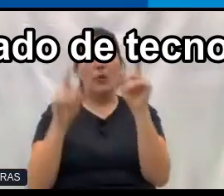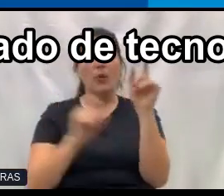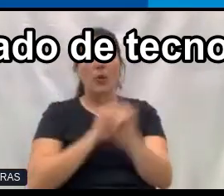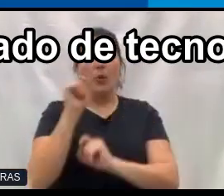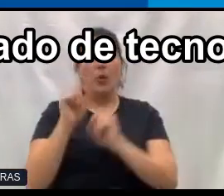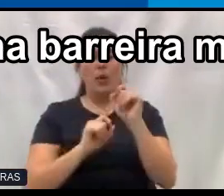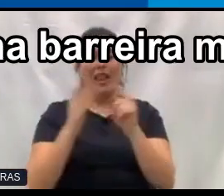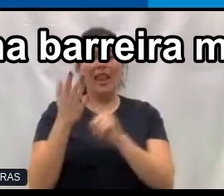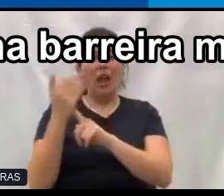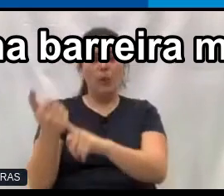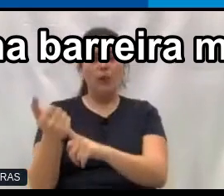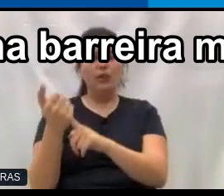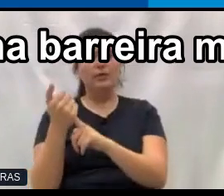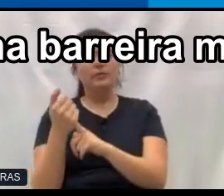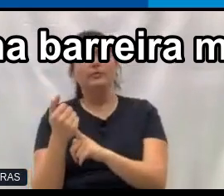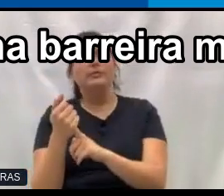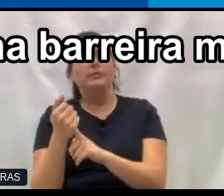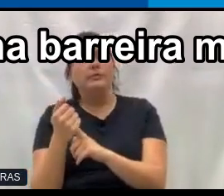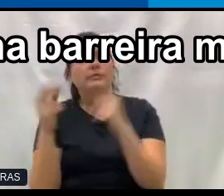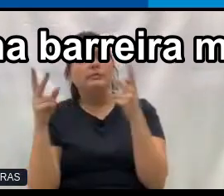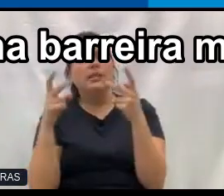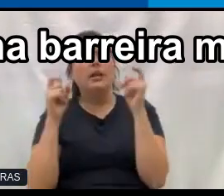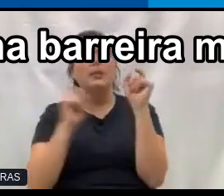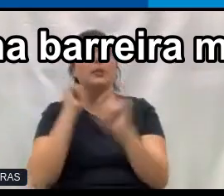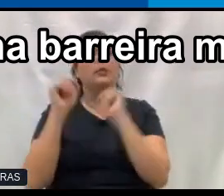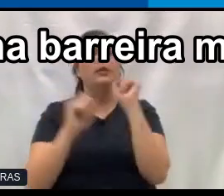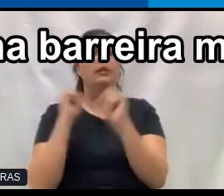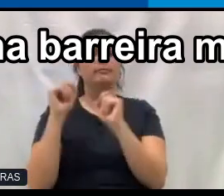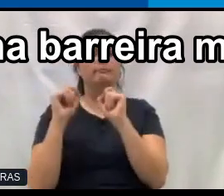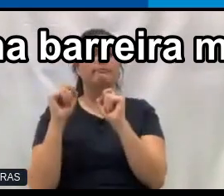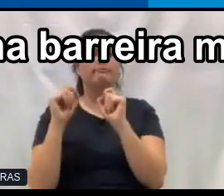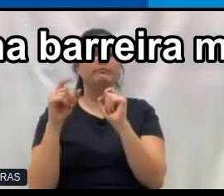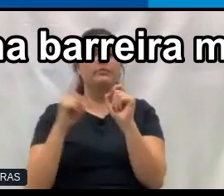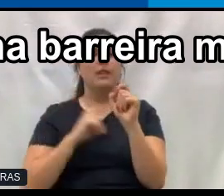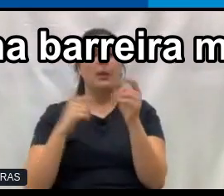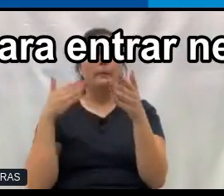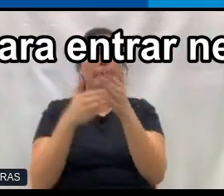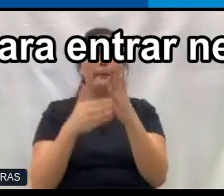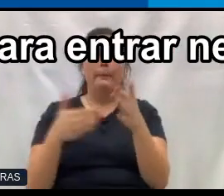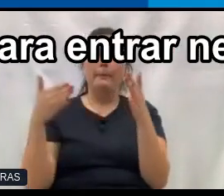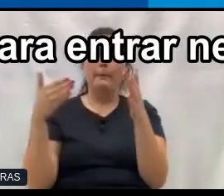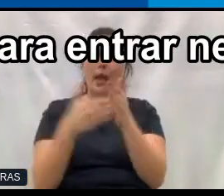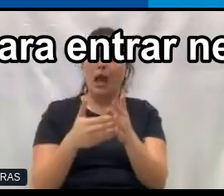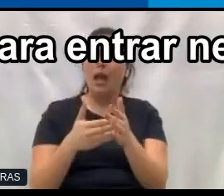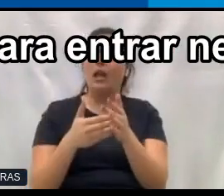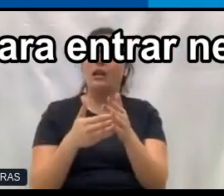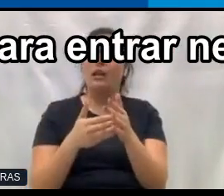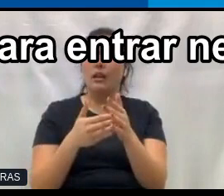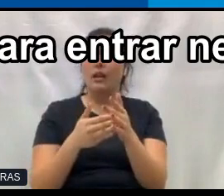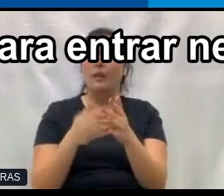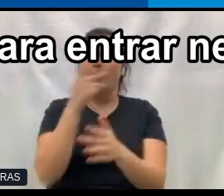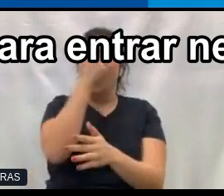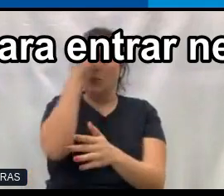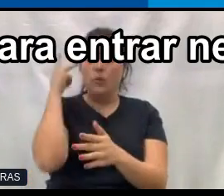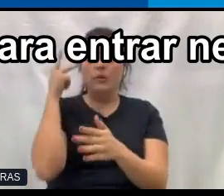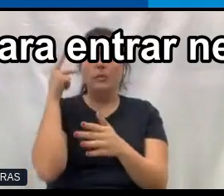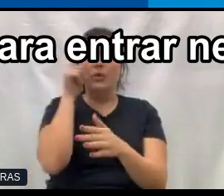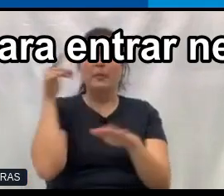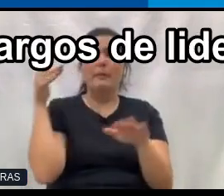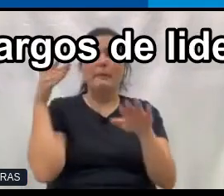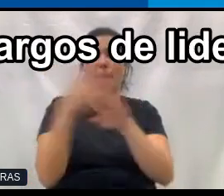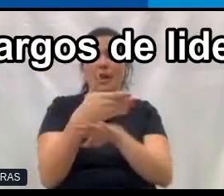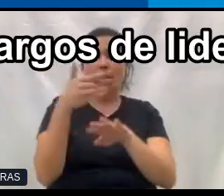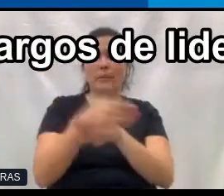de tecnologia, a gente observa que existe uma barreira muito grande enfrentada por essas pessoas para entrar nesse